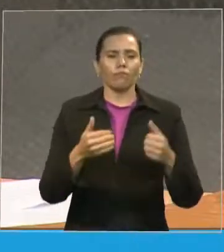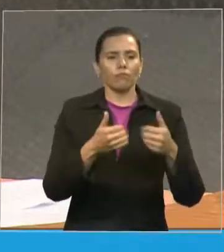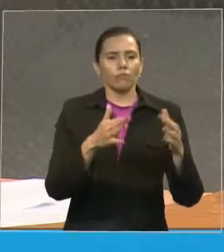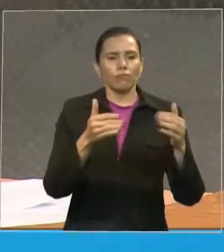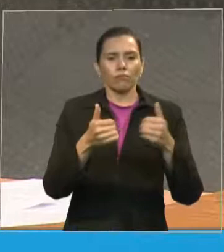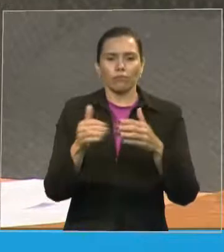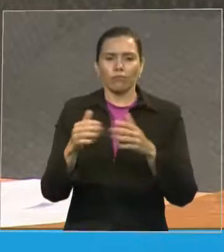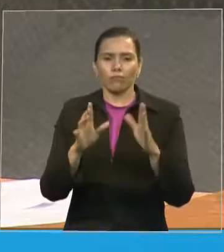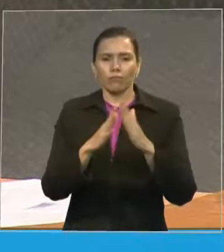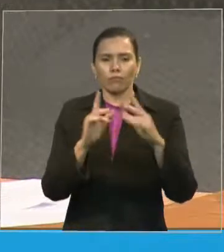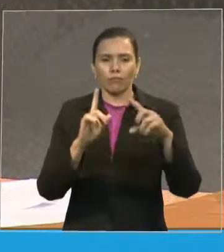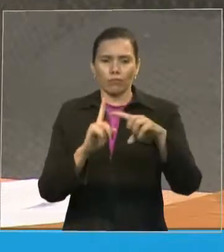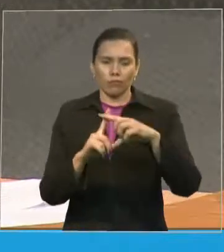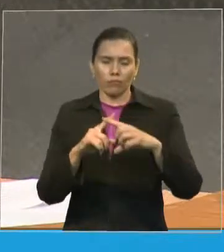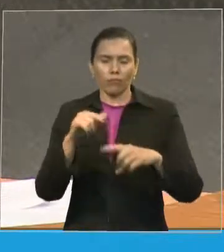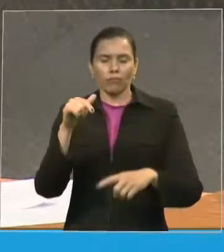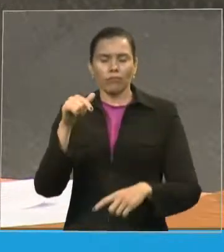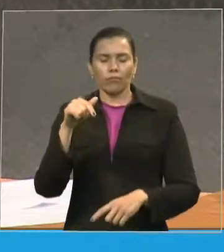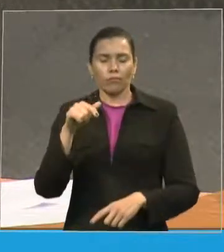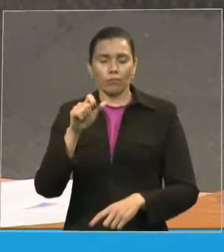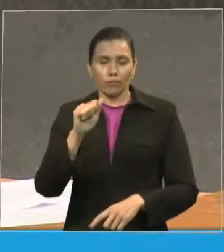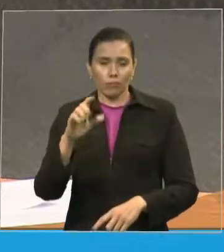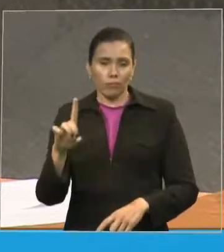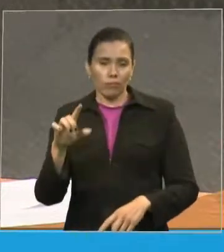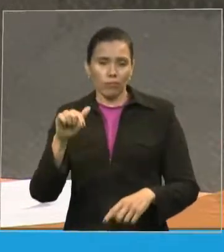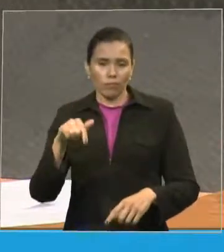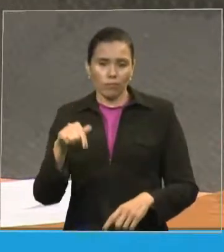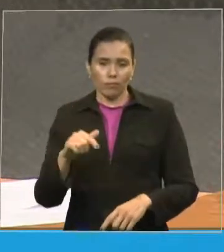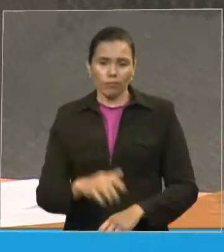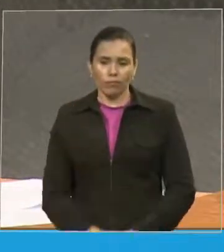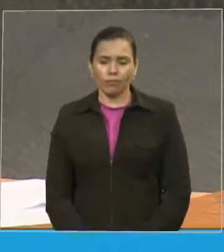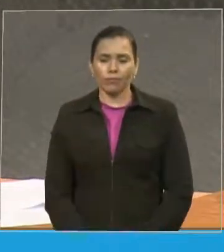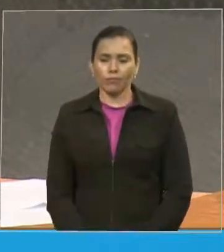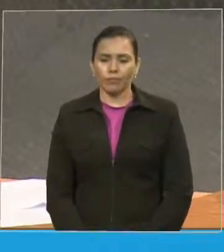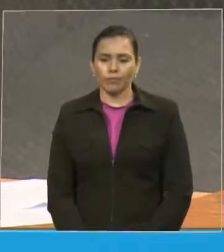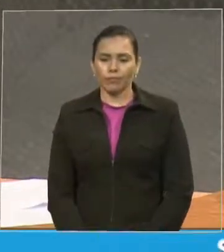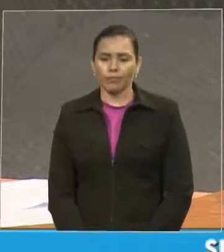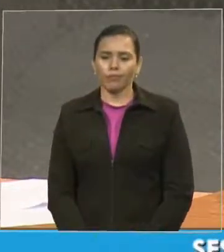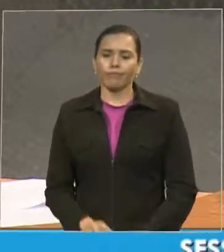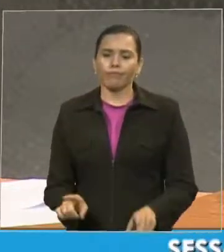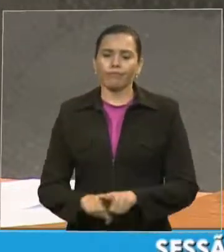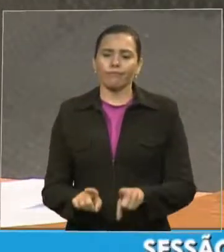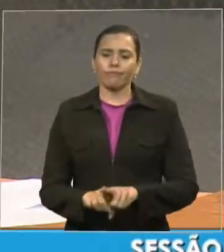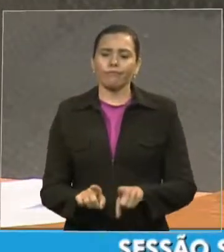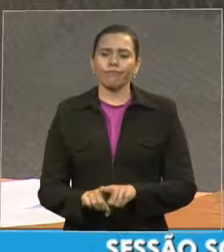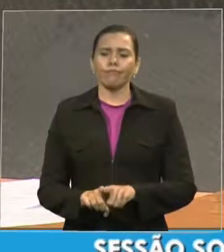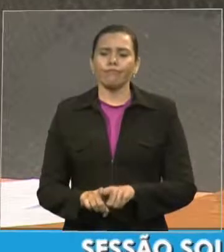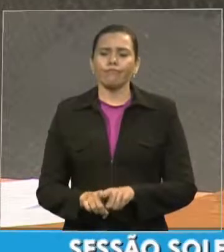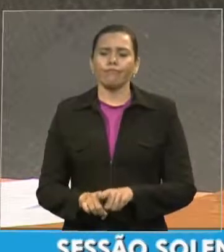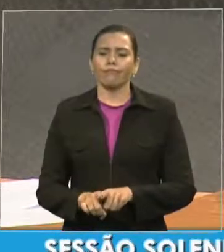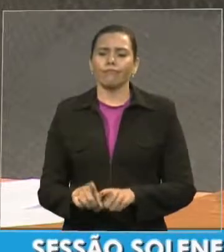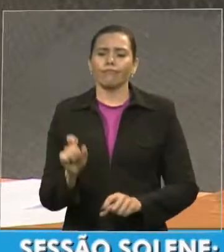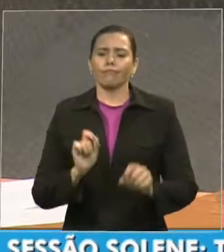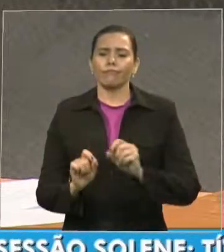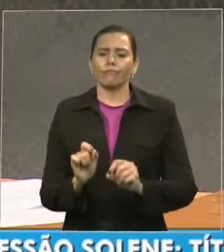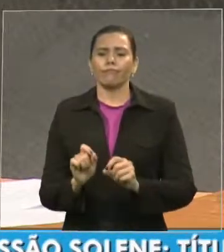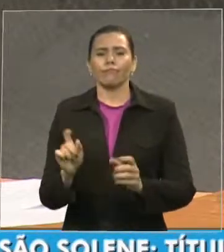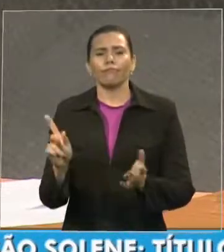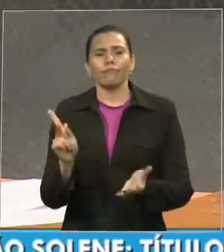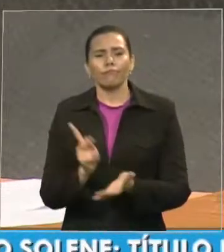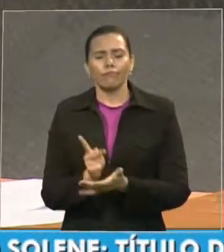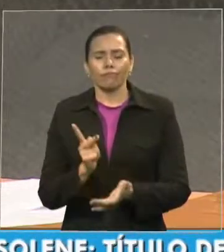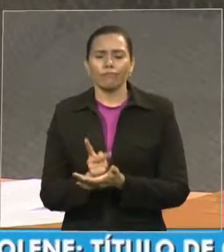recuperando centenas de vidas por meio do evangelismo. No ano de 2007,